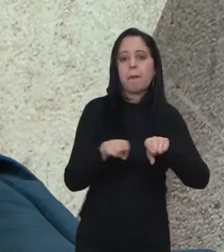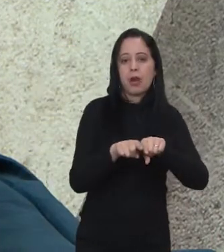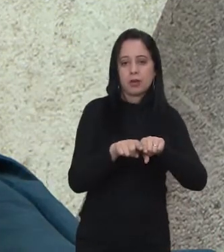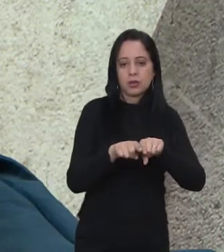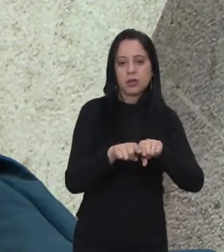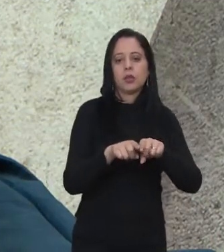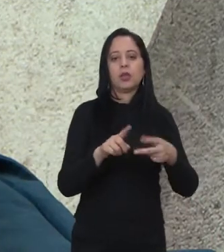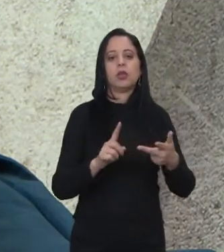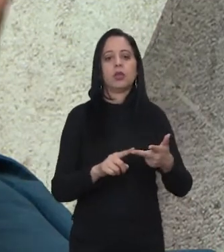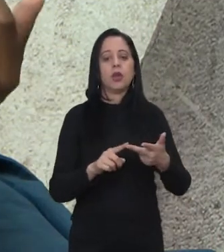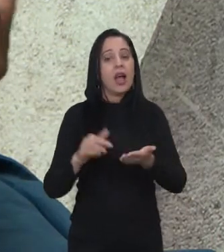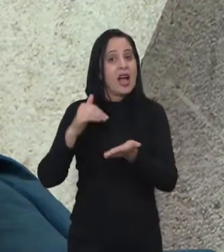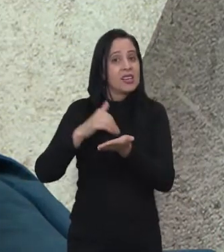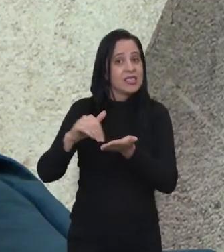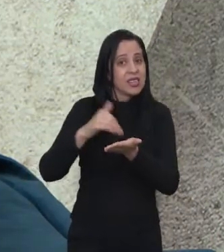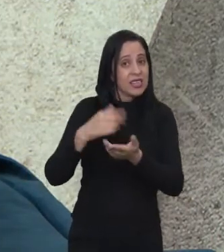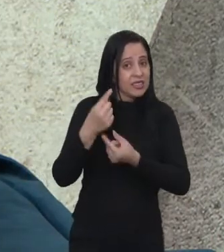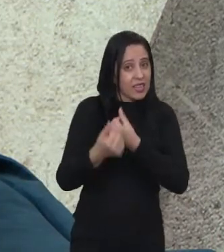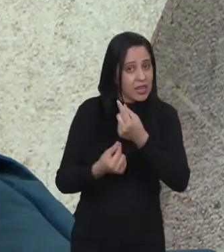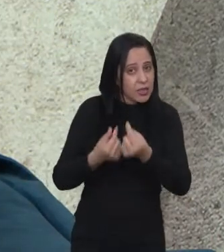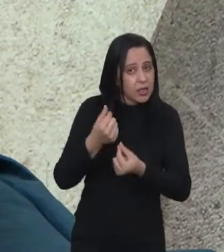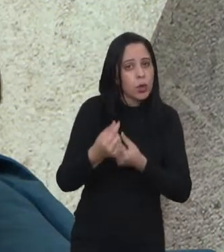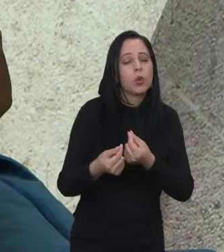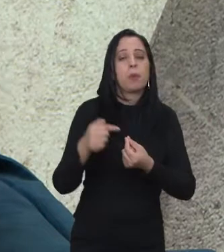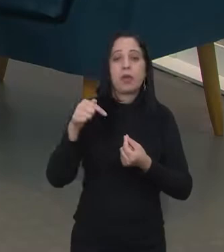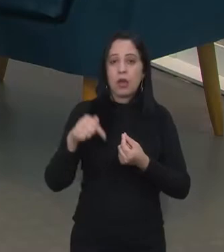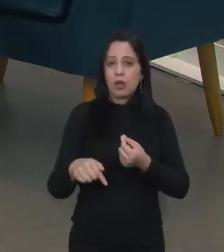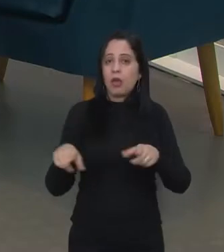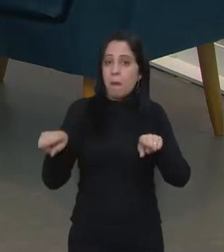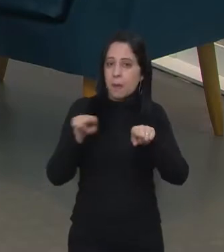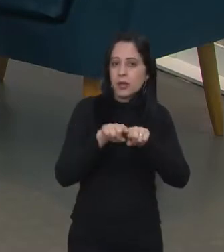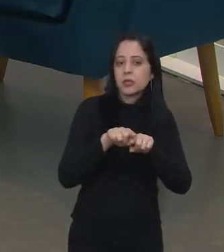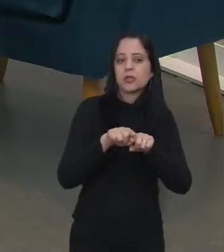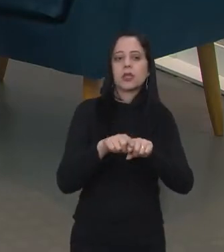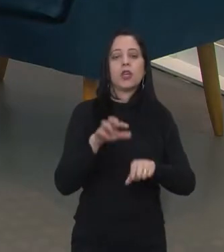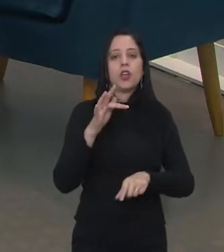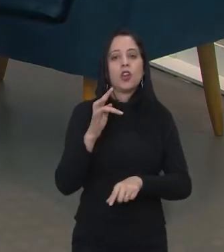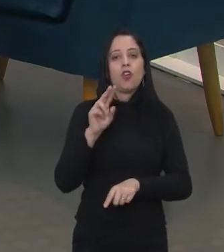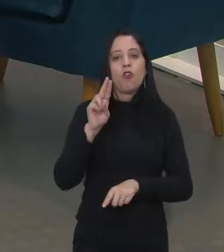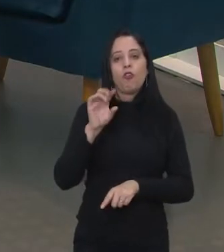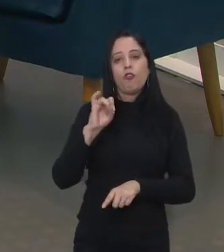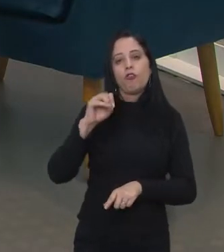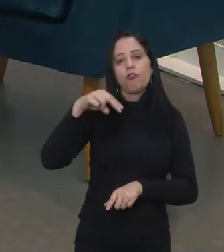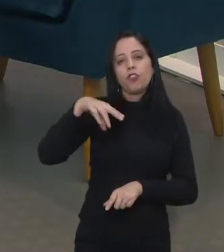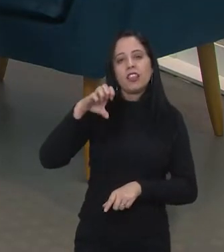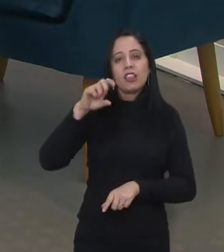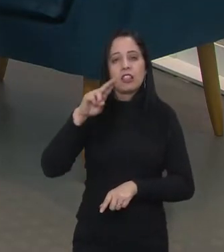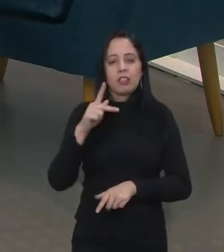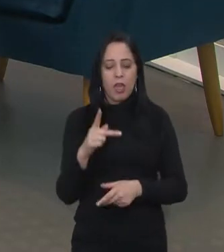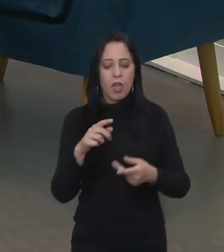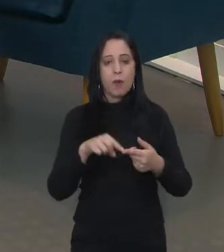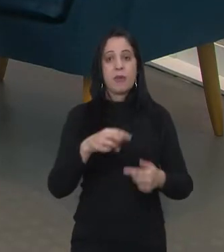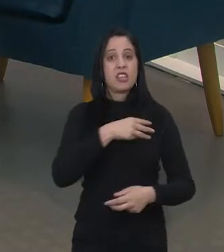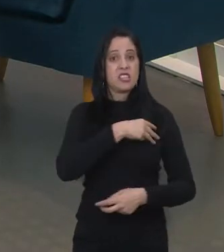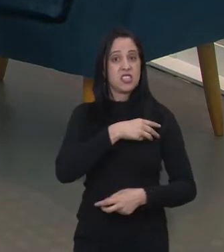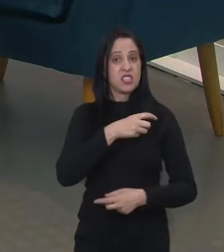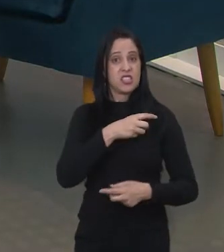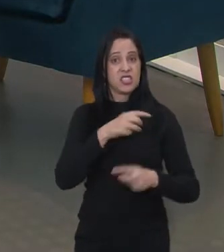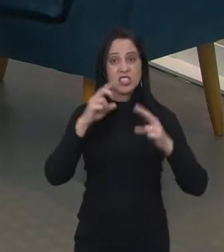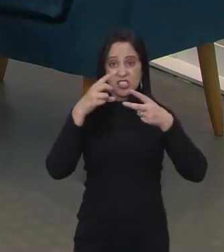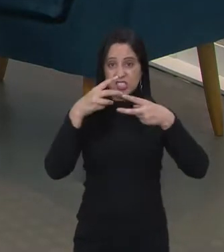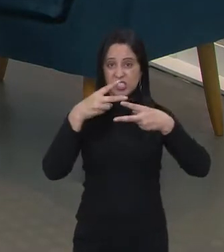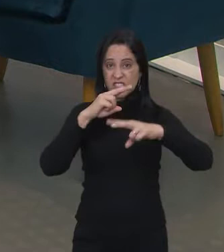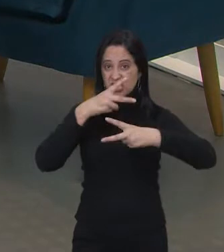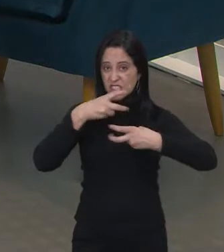Então, a Prefeitura é um grande parceiro, a Secretaria de Economia é um grande parceiro, a FINEP, SEBRAE, a